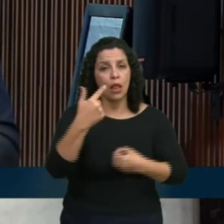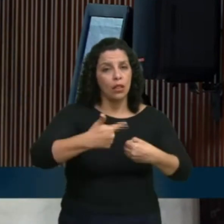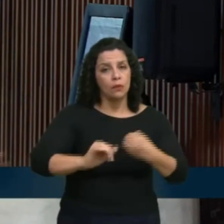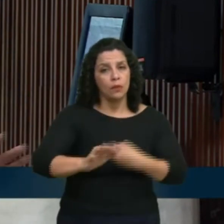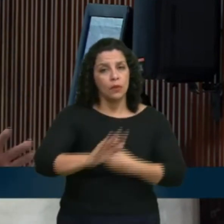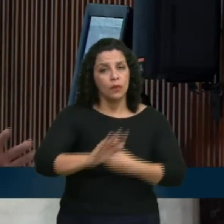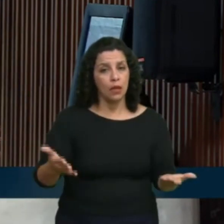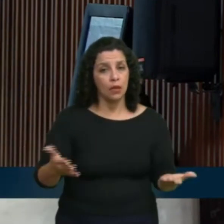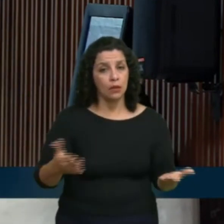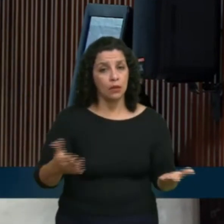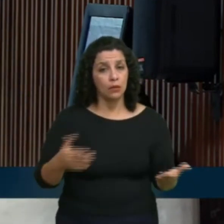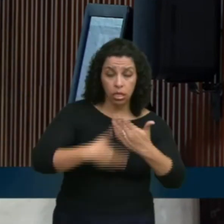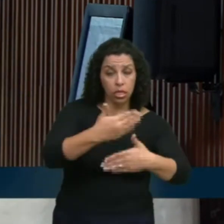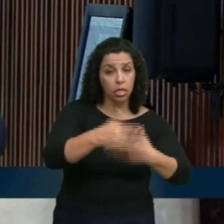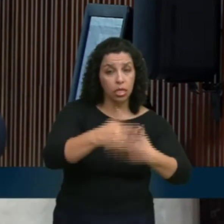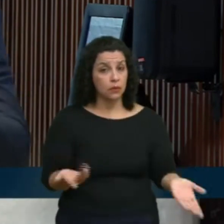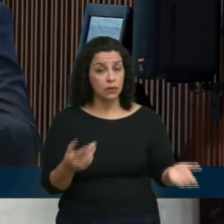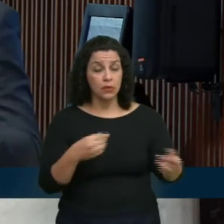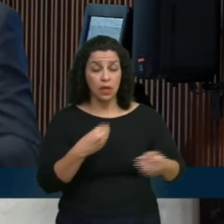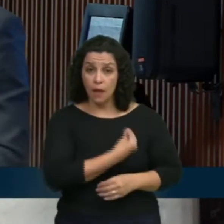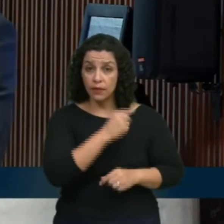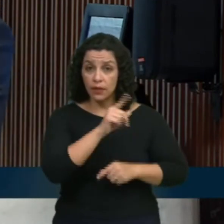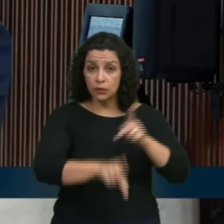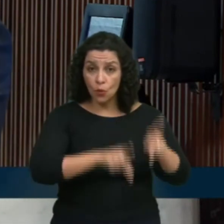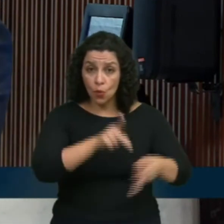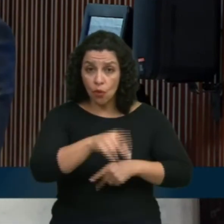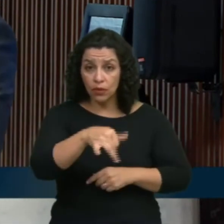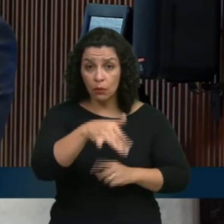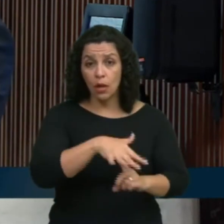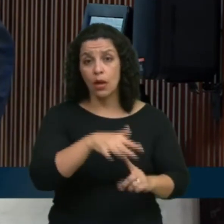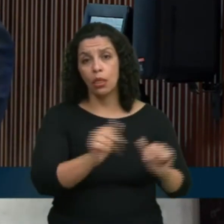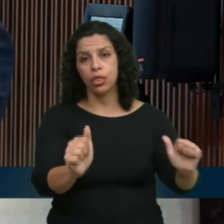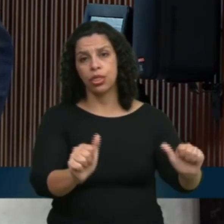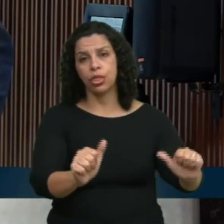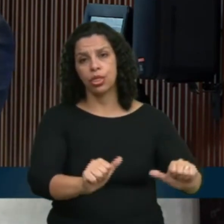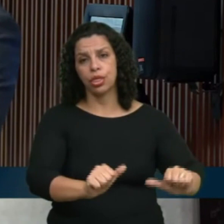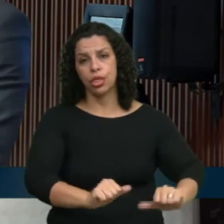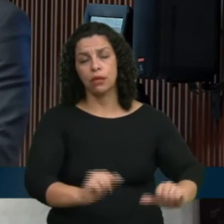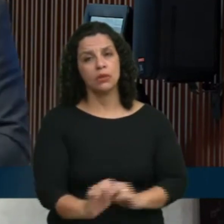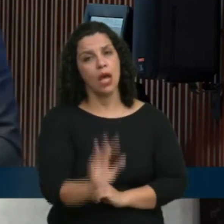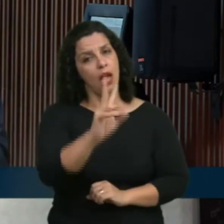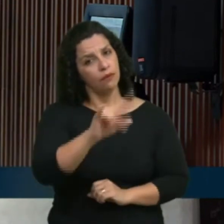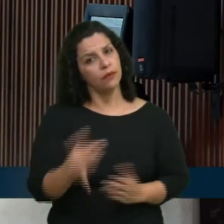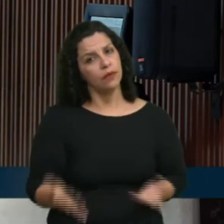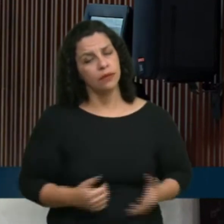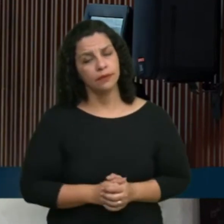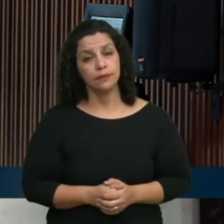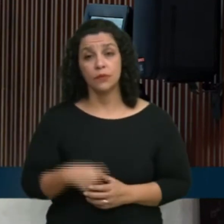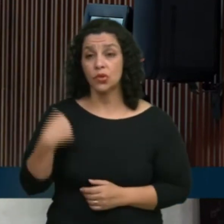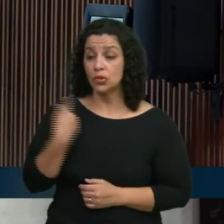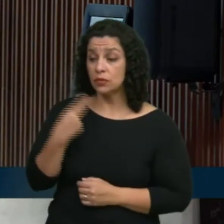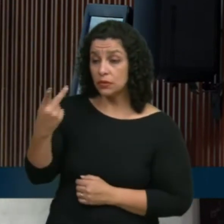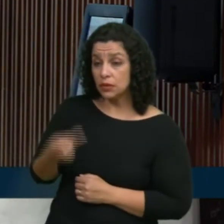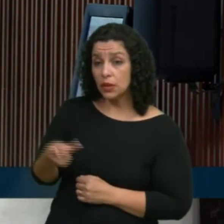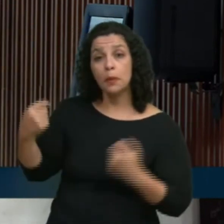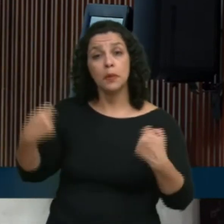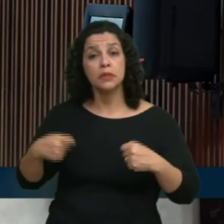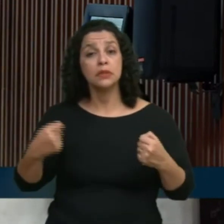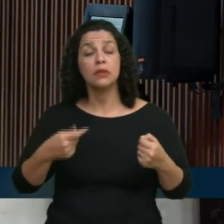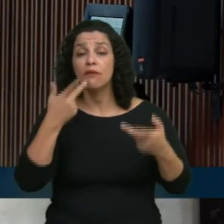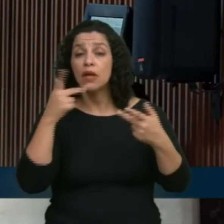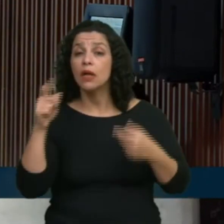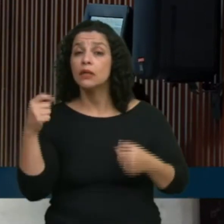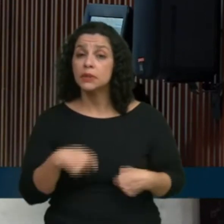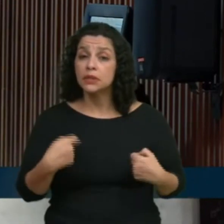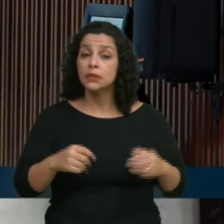mais caro e assim vai. A vida das pessoas no Paraná ficará mais cara. E a gente aqui precisa tratar disso